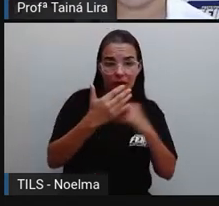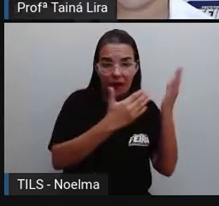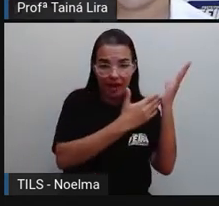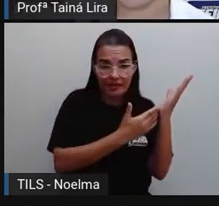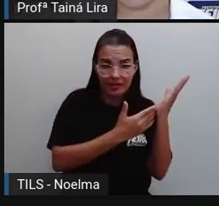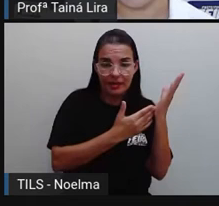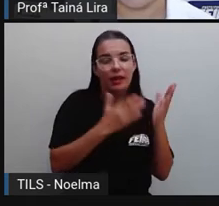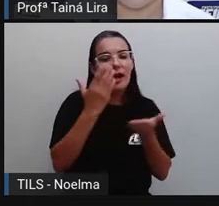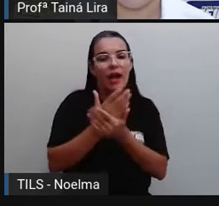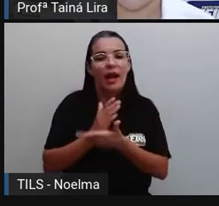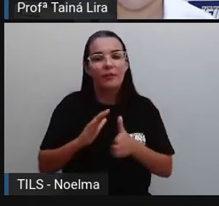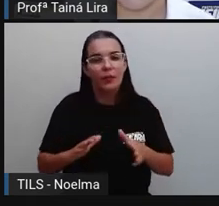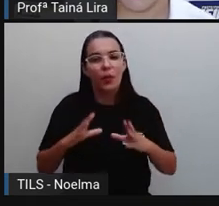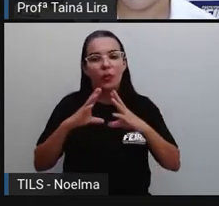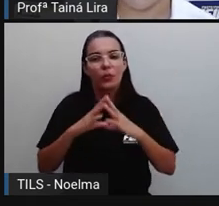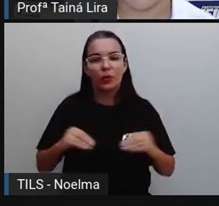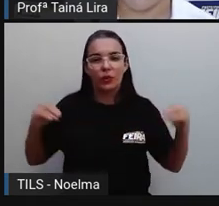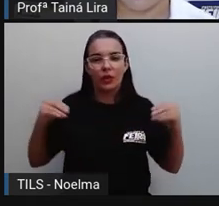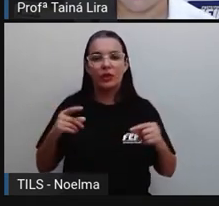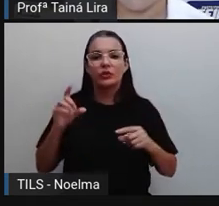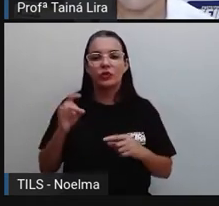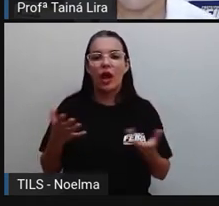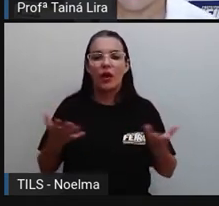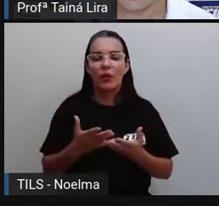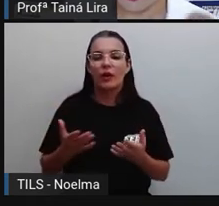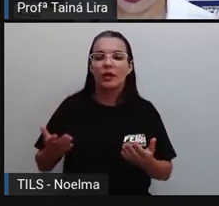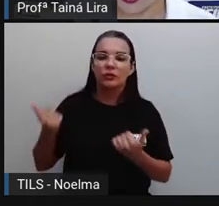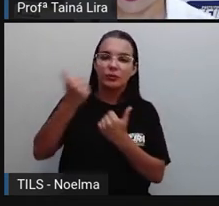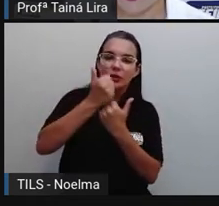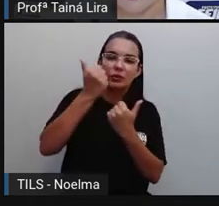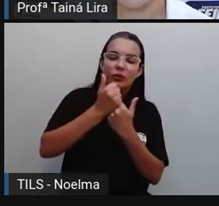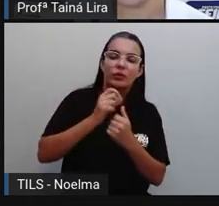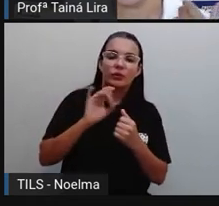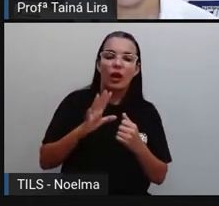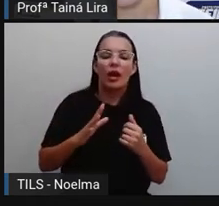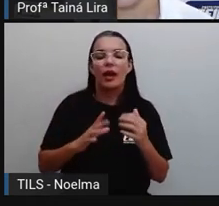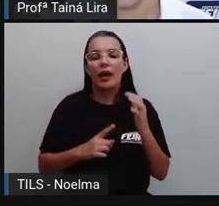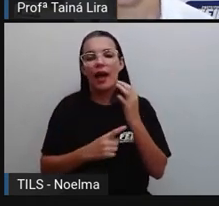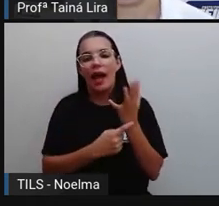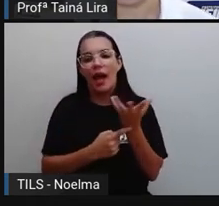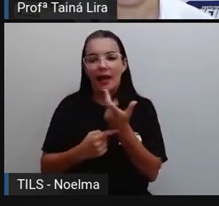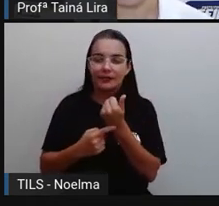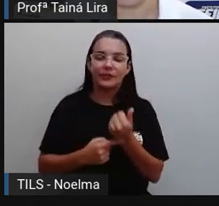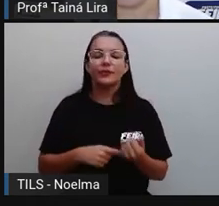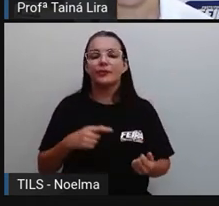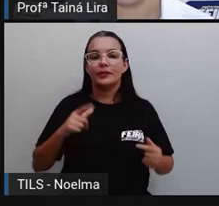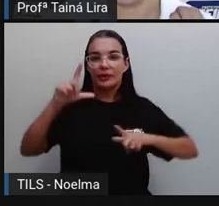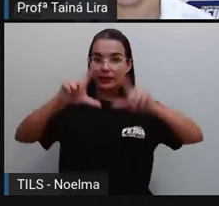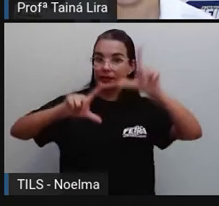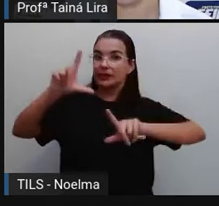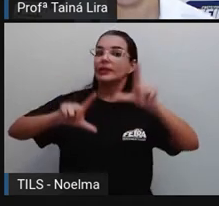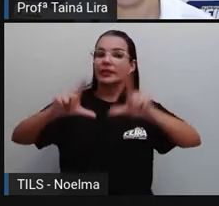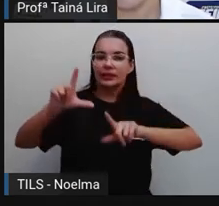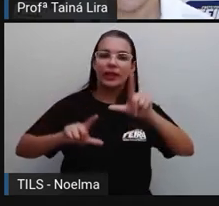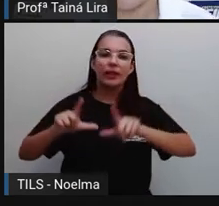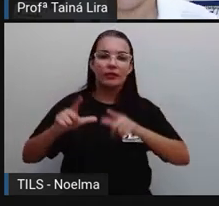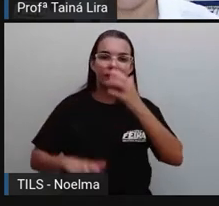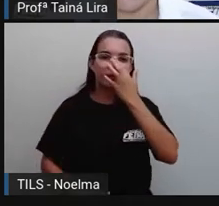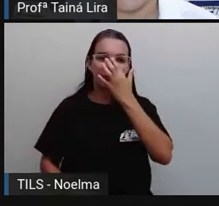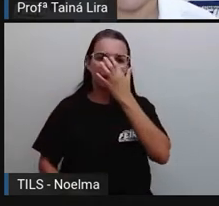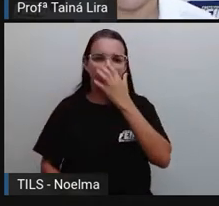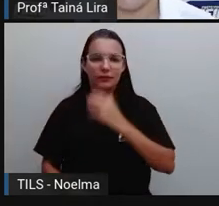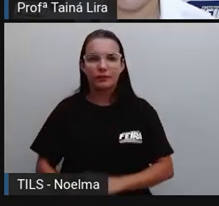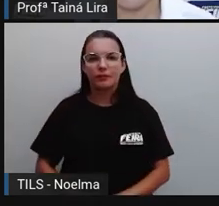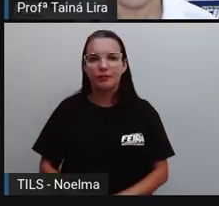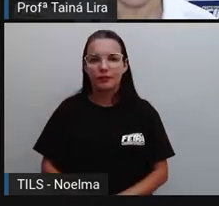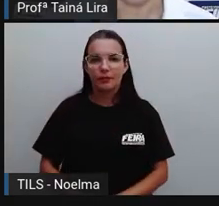novelas passaram agora a ser exibidas na televisão, não existe mais essa profissão do ator e atriz de rádio,